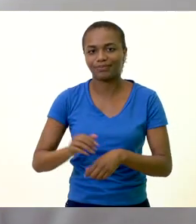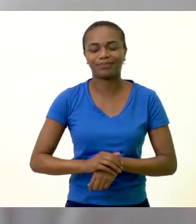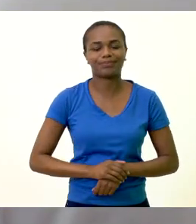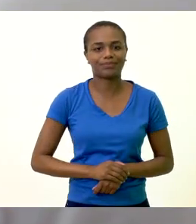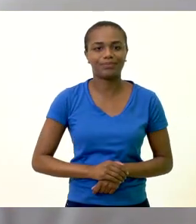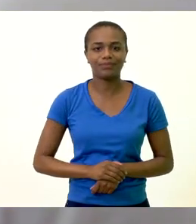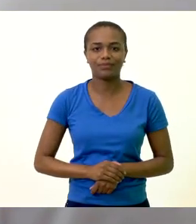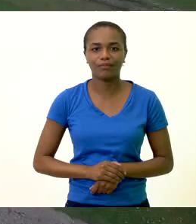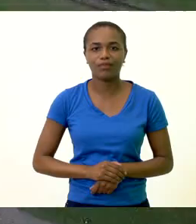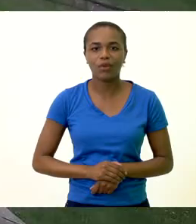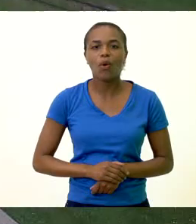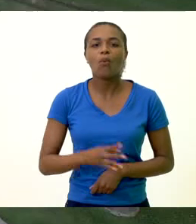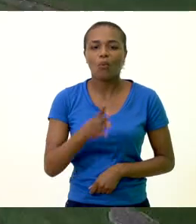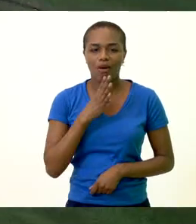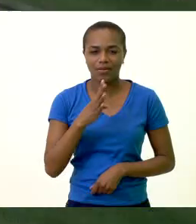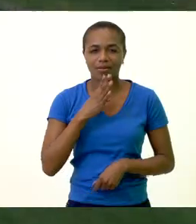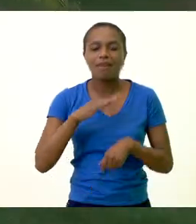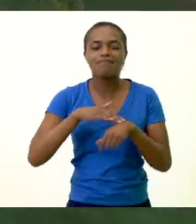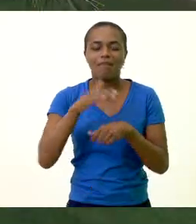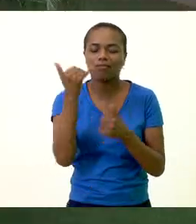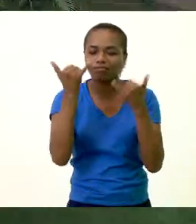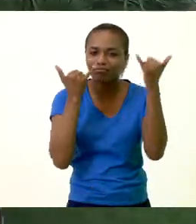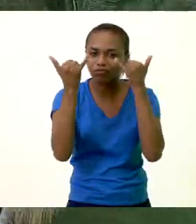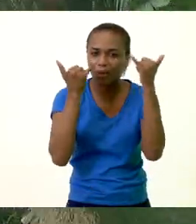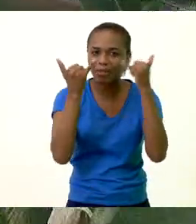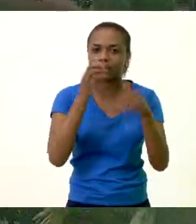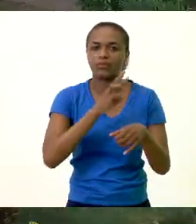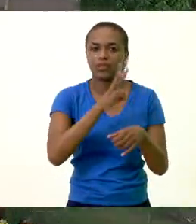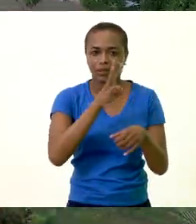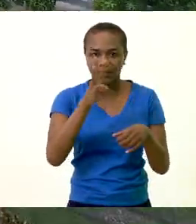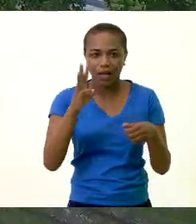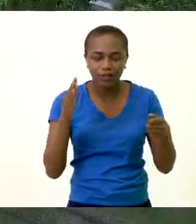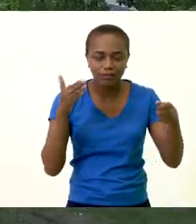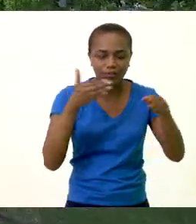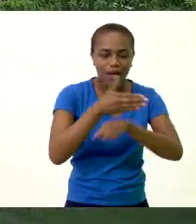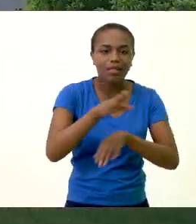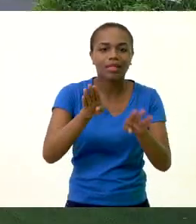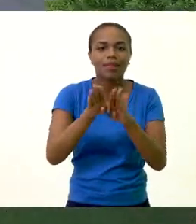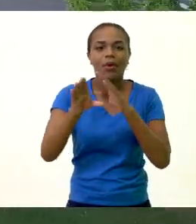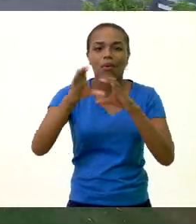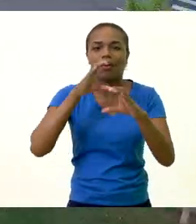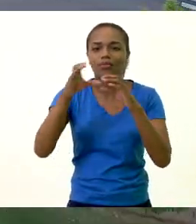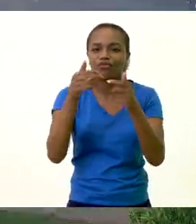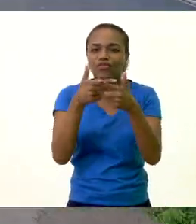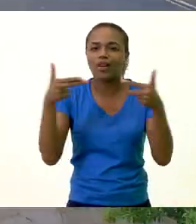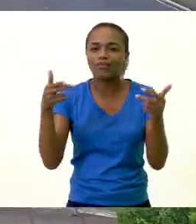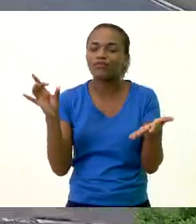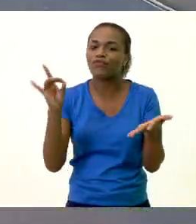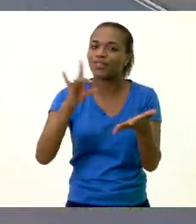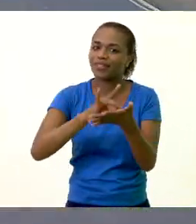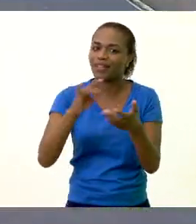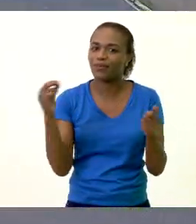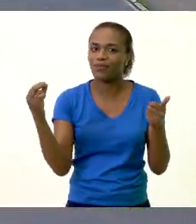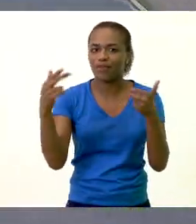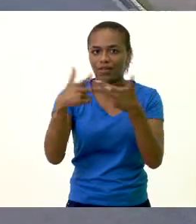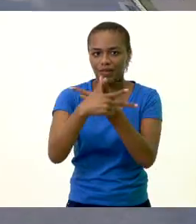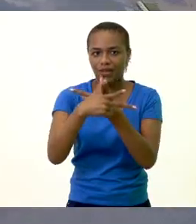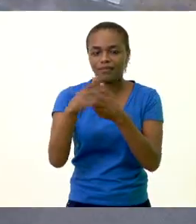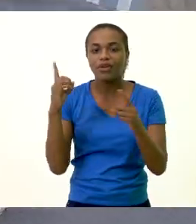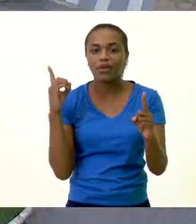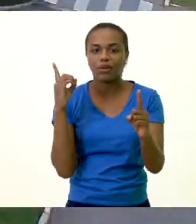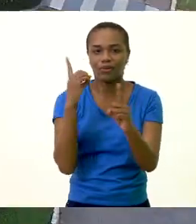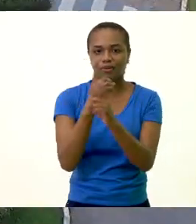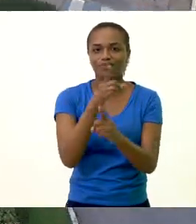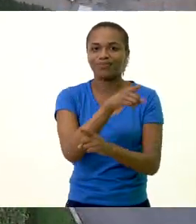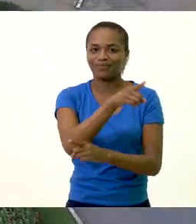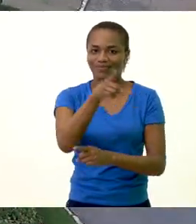comunidade. Conheça outros detalhes por meio do site e das mídias sociais da instituição. Esperamos